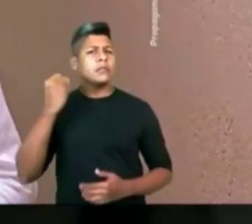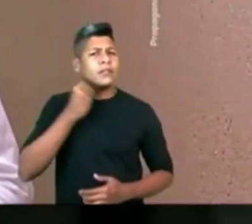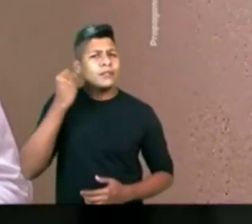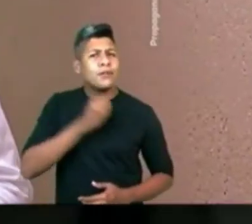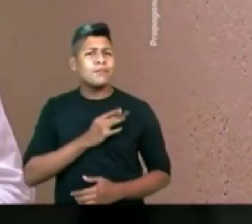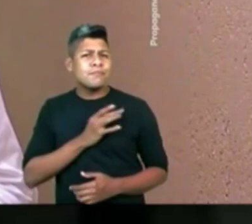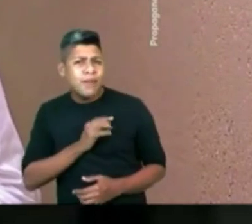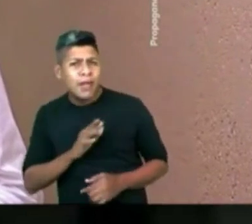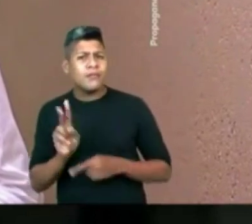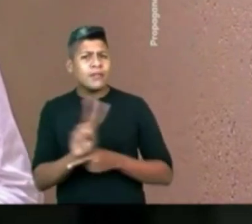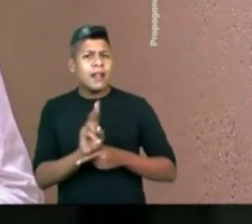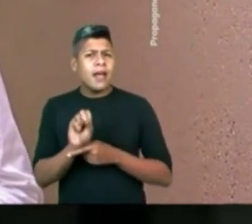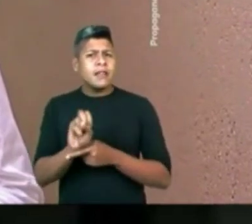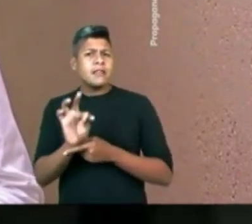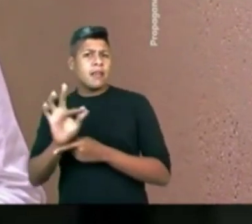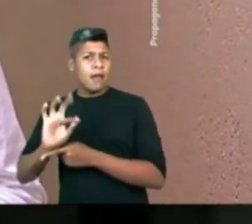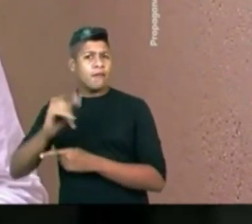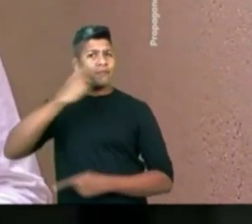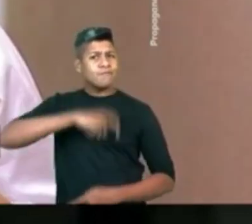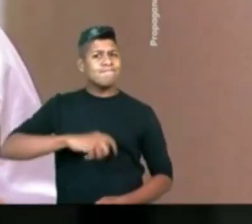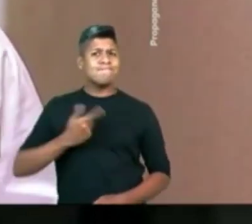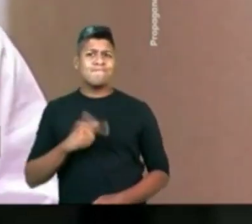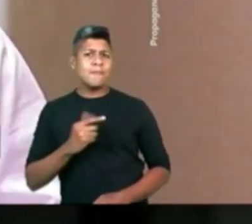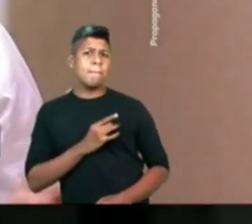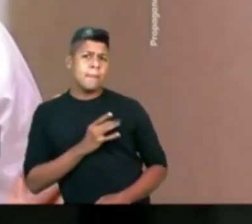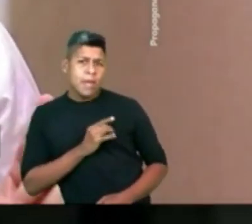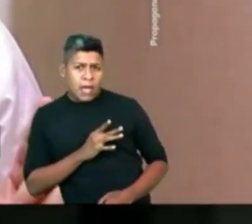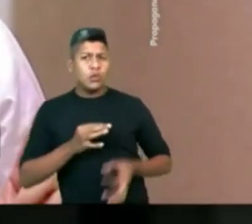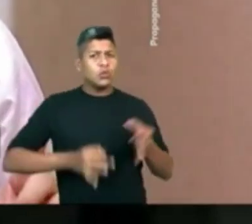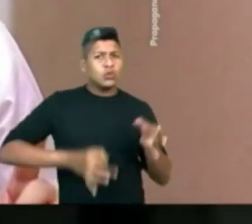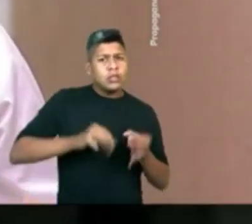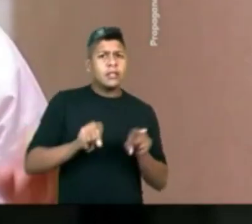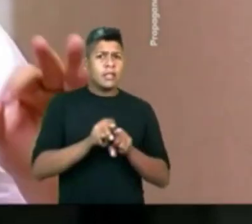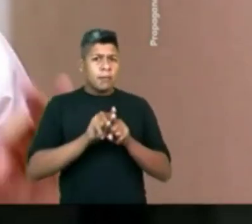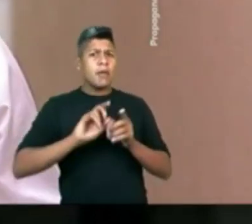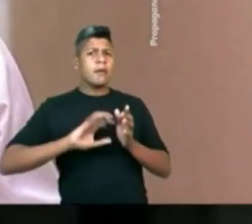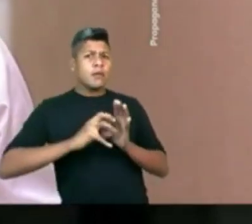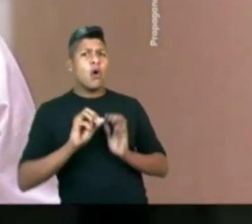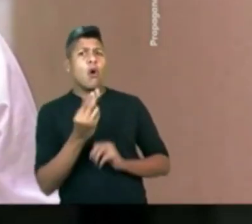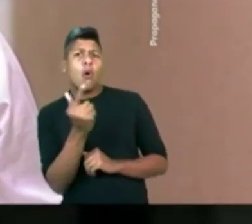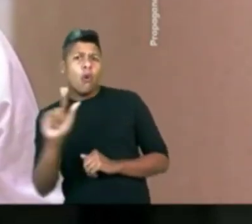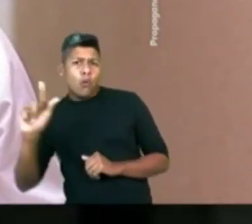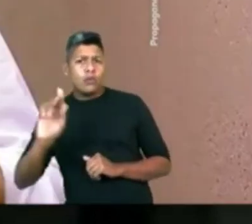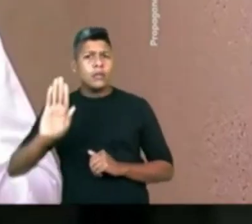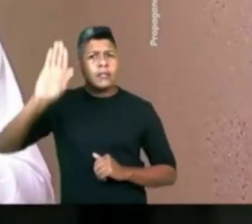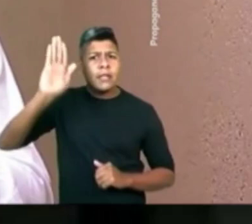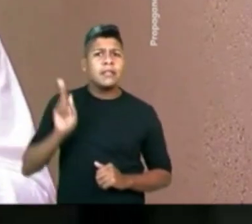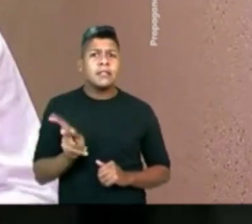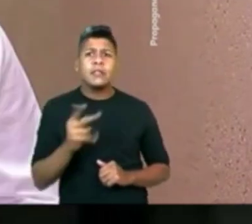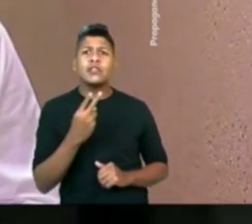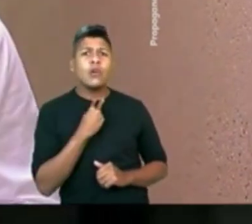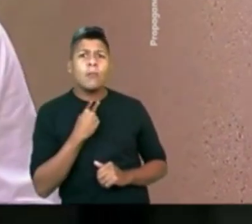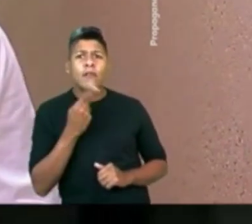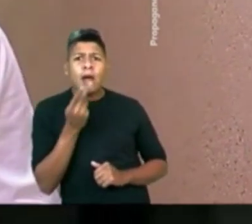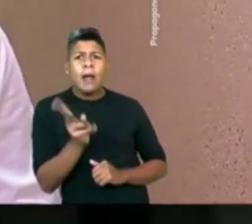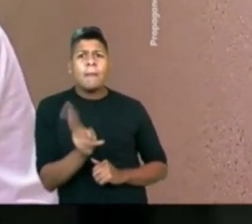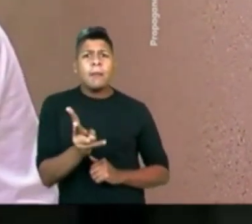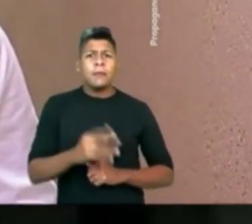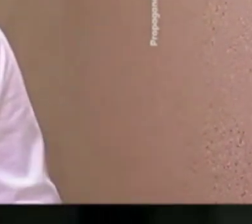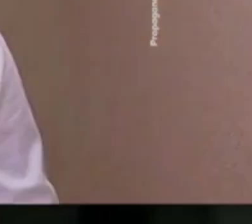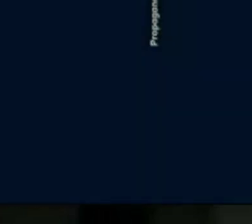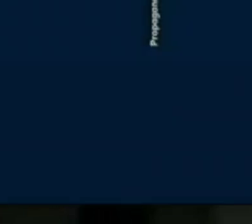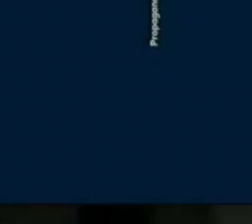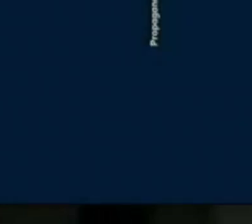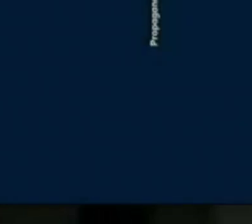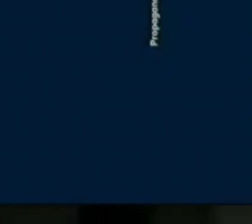Qual senador não vai recuar na hora de fiscalizar o STF? O melão aqui que não tem rabo preso com a justiça e ninguém do partido também? Ou os outros candidatos que nem podem